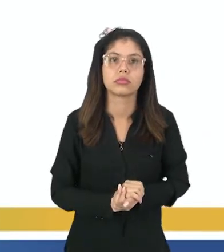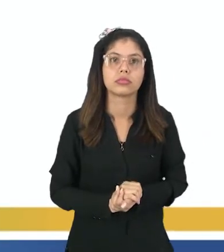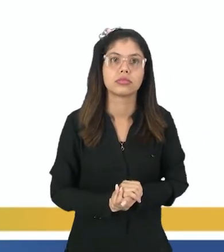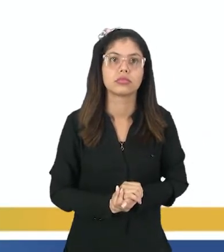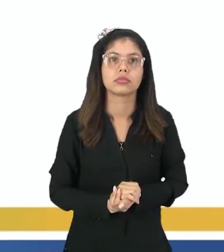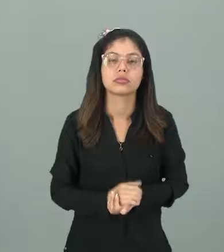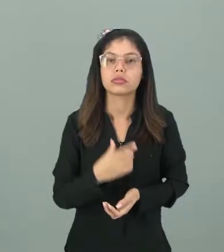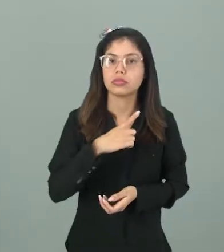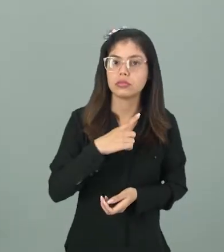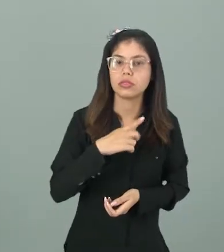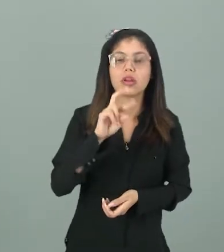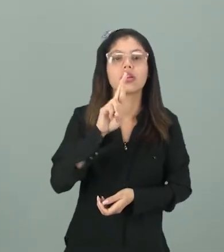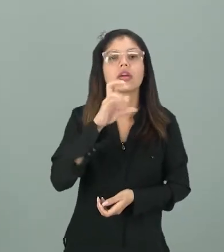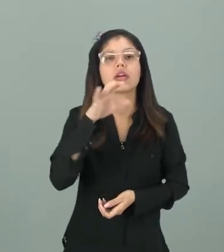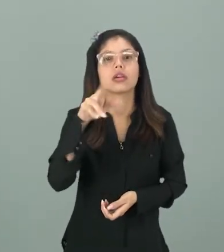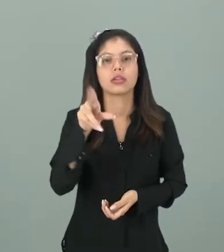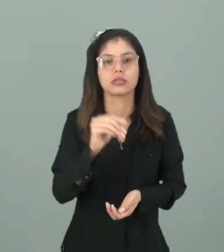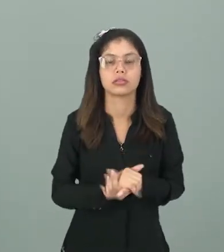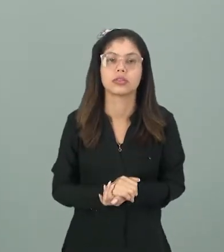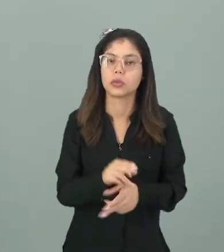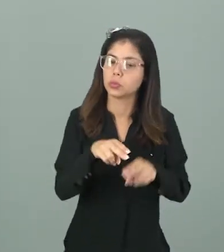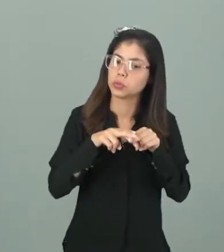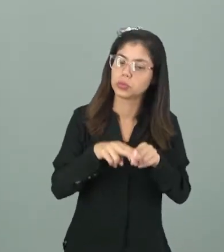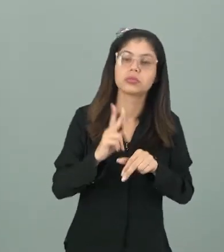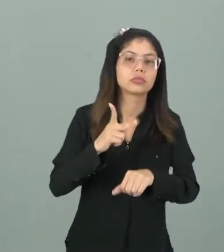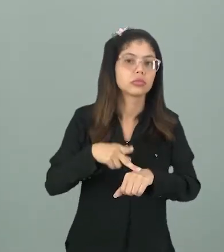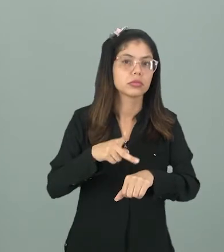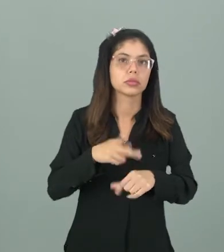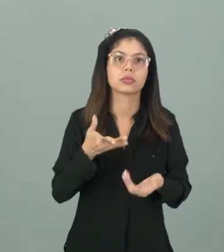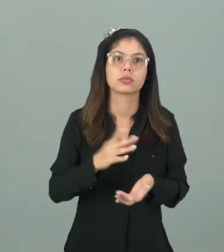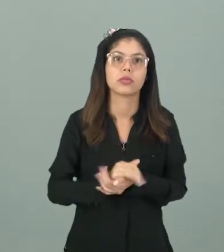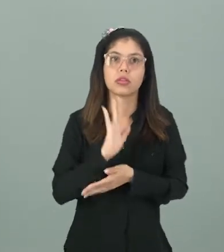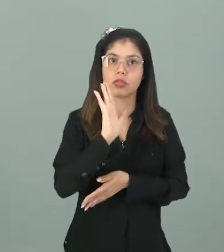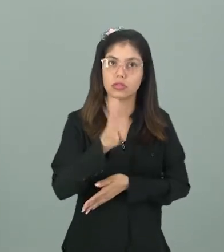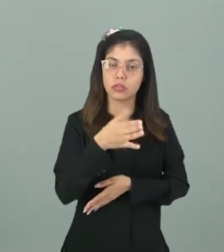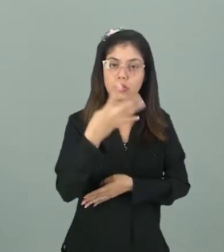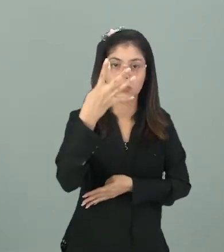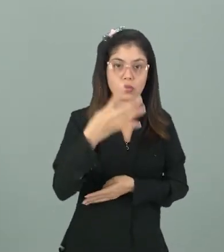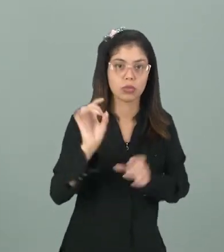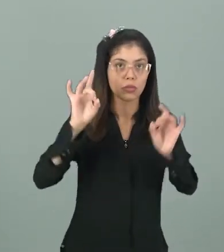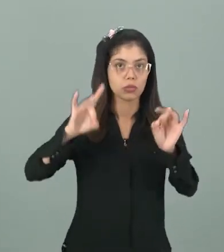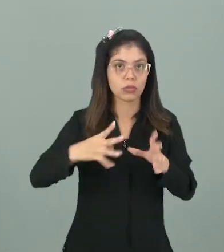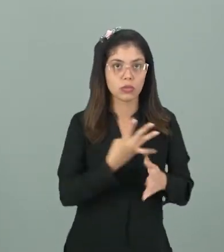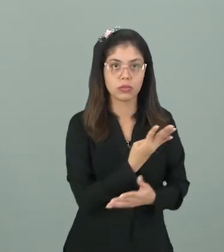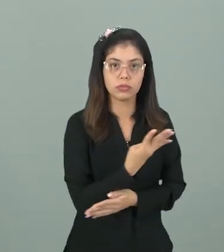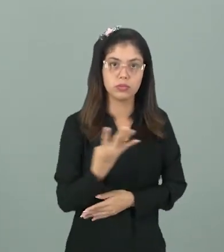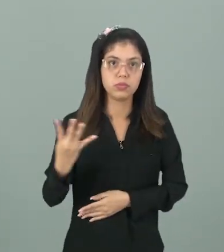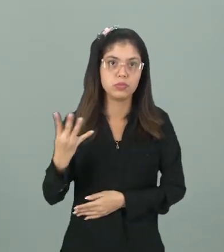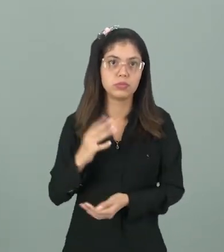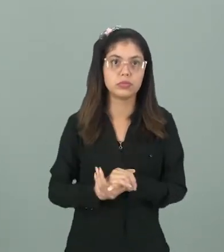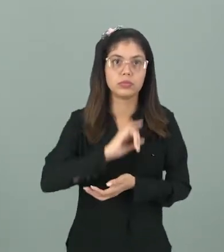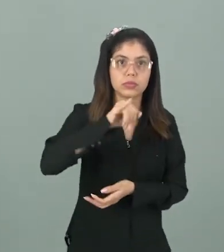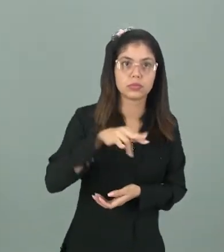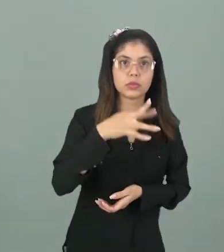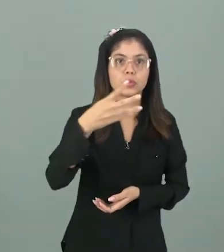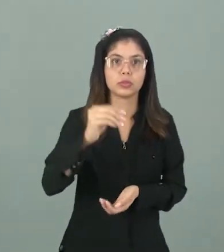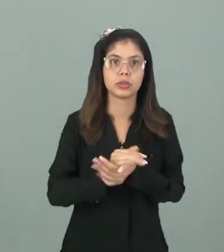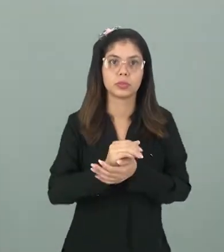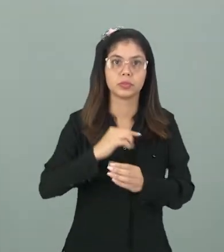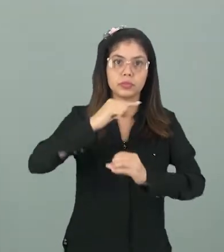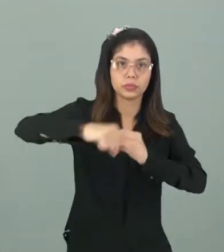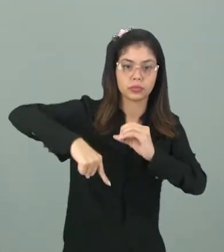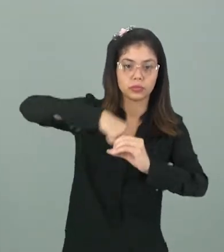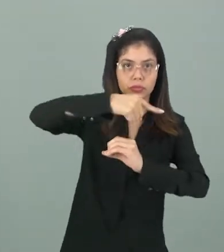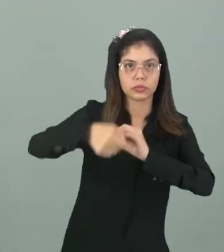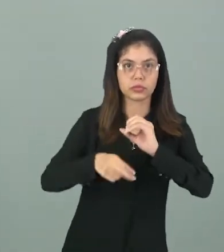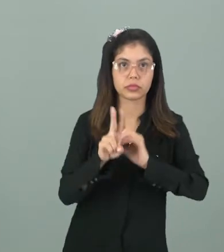são ricos em rochas. Por isso que eles recebem esse nome. Já os quatro últimos, como é o caso de Júpiter, Saturno,